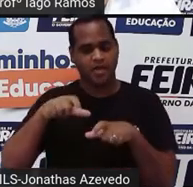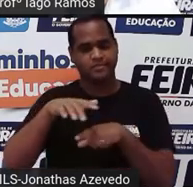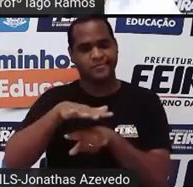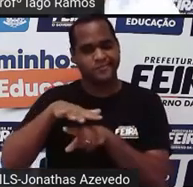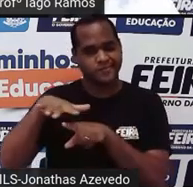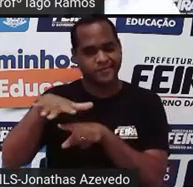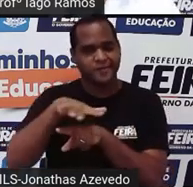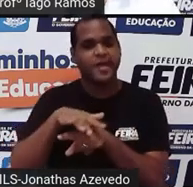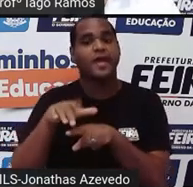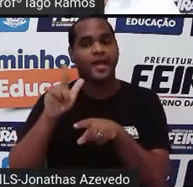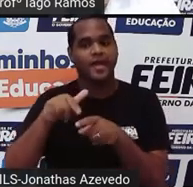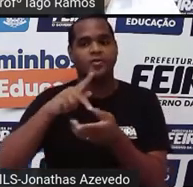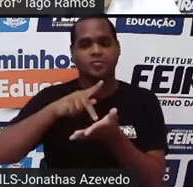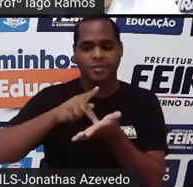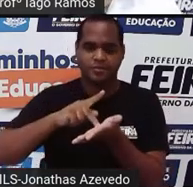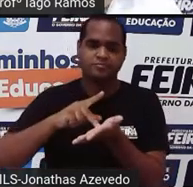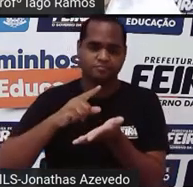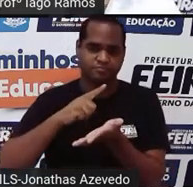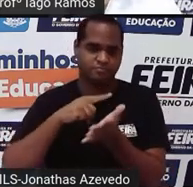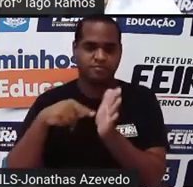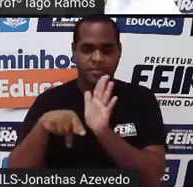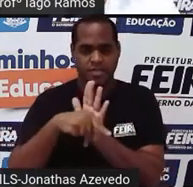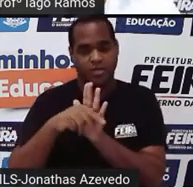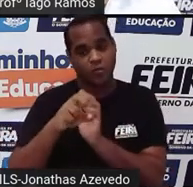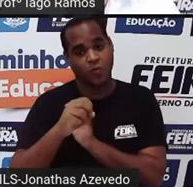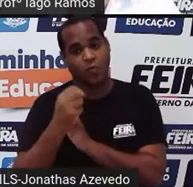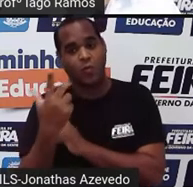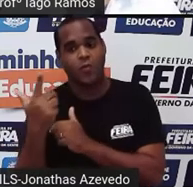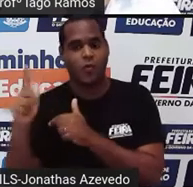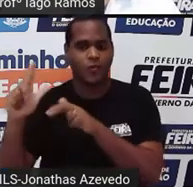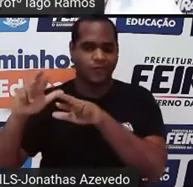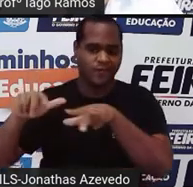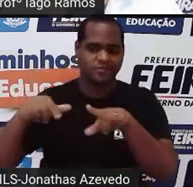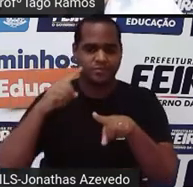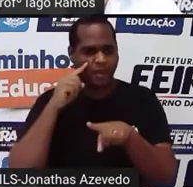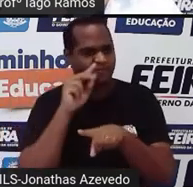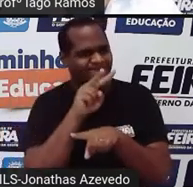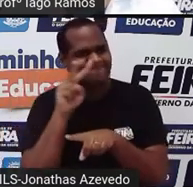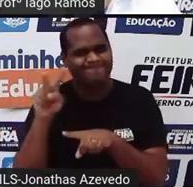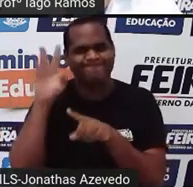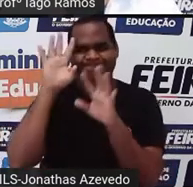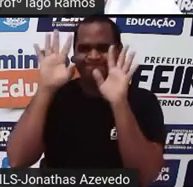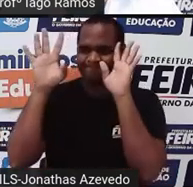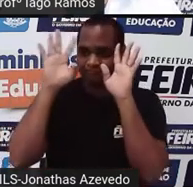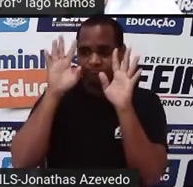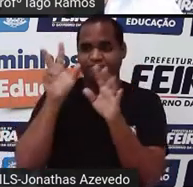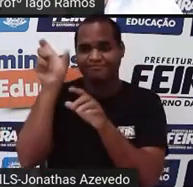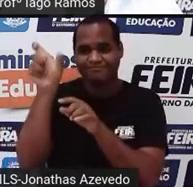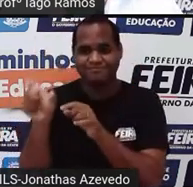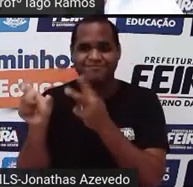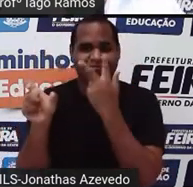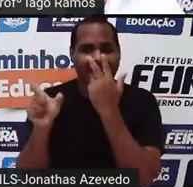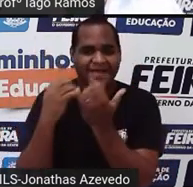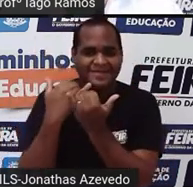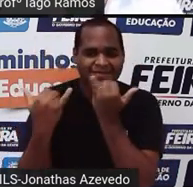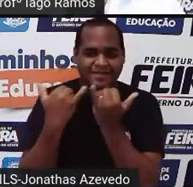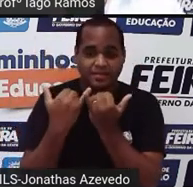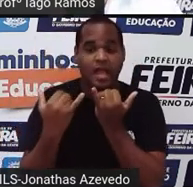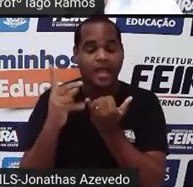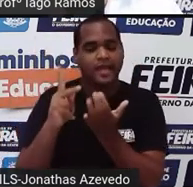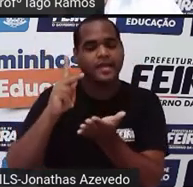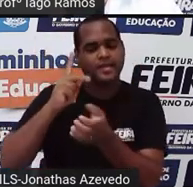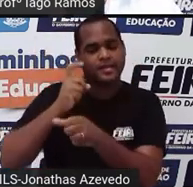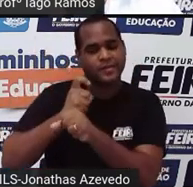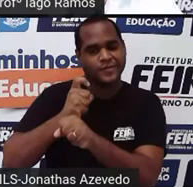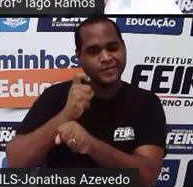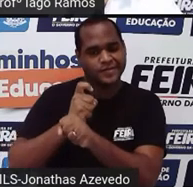de um sólido geométrico ou de alguma coisa no mundo real que lembre um sólido, tá? E o espaço que esse